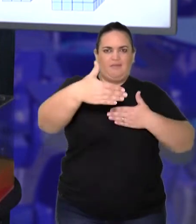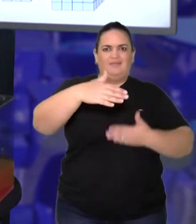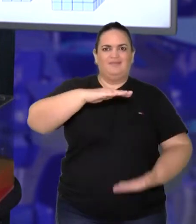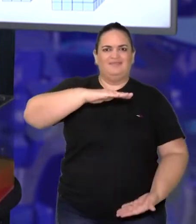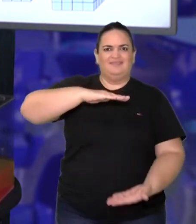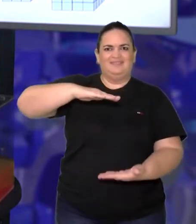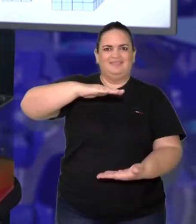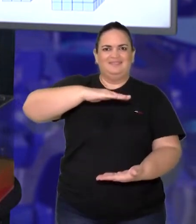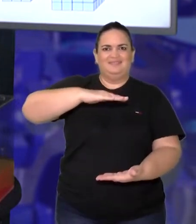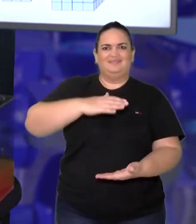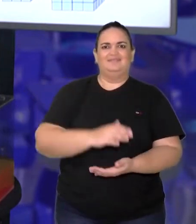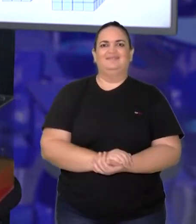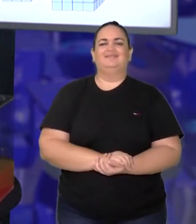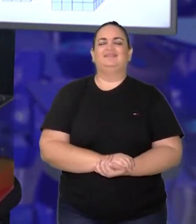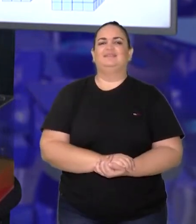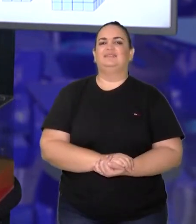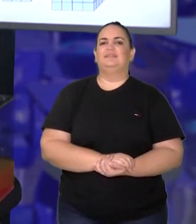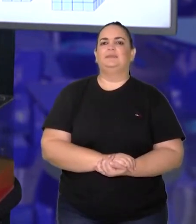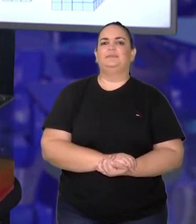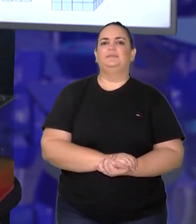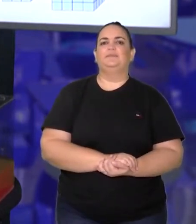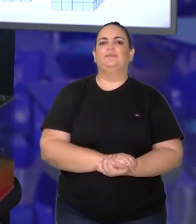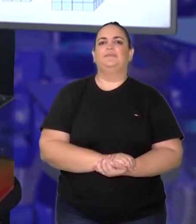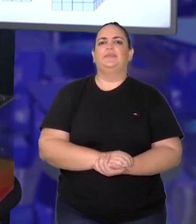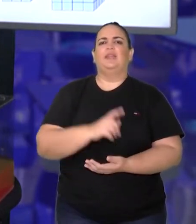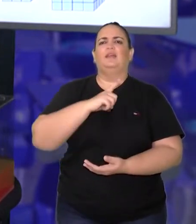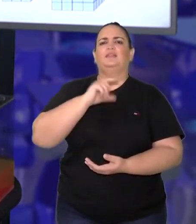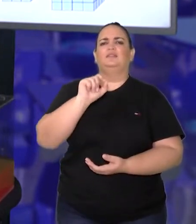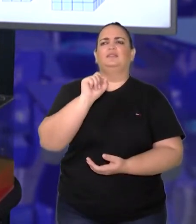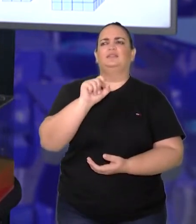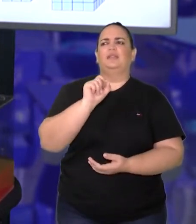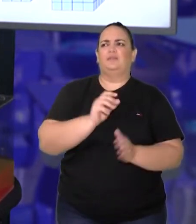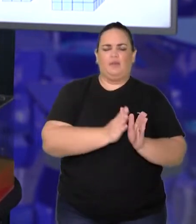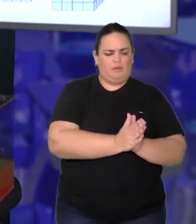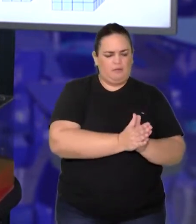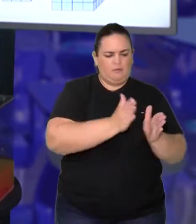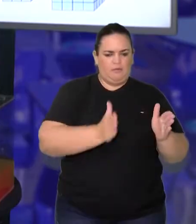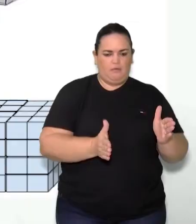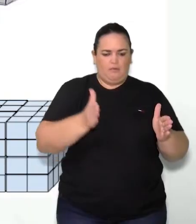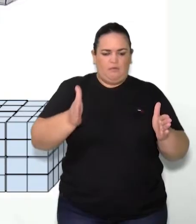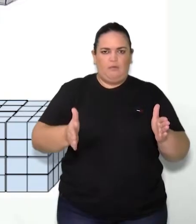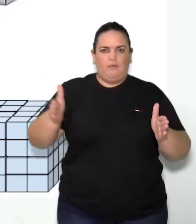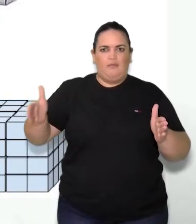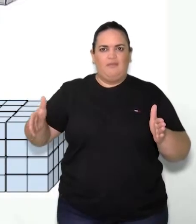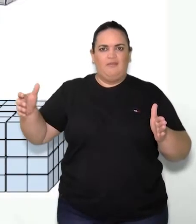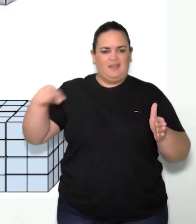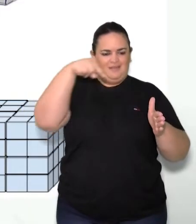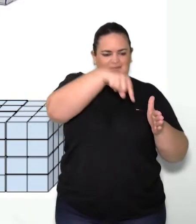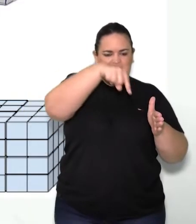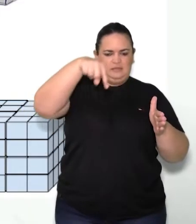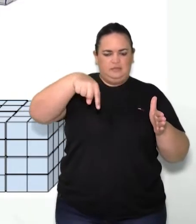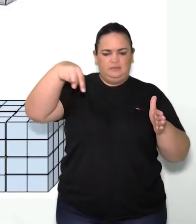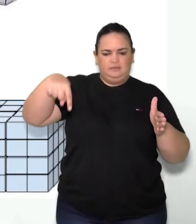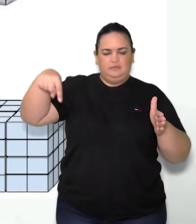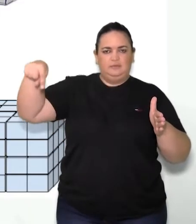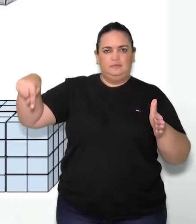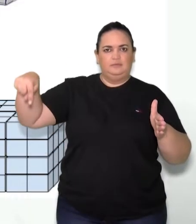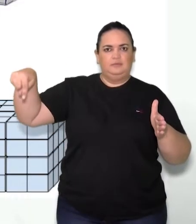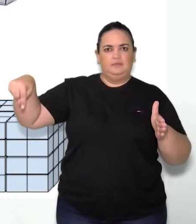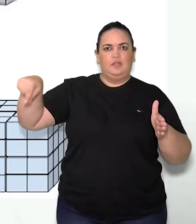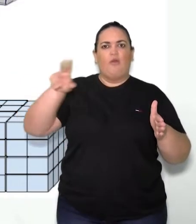Que é a forma geométrica. Aqui a gente tem uma pequena sequência, tá? Utilizando os cubinhos